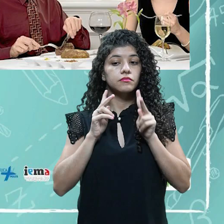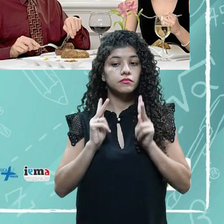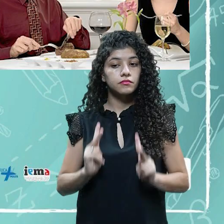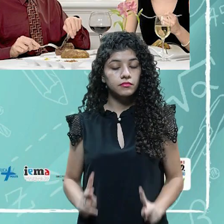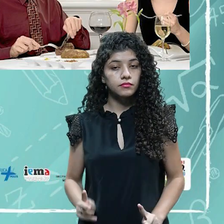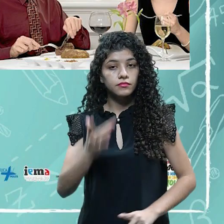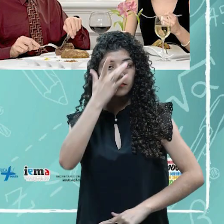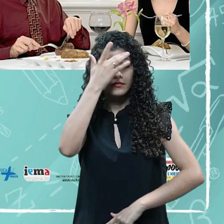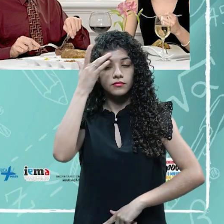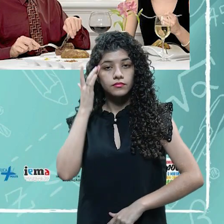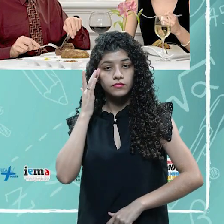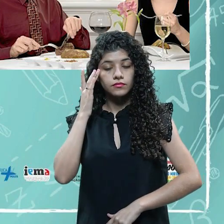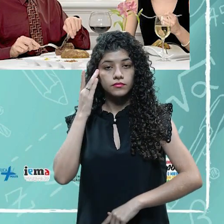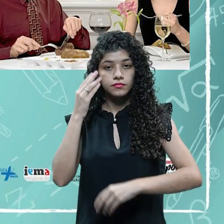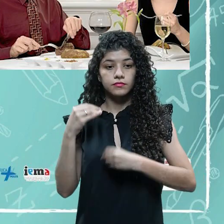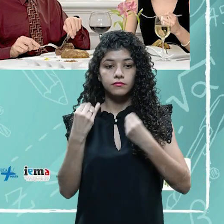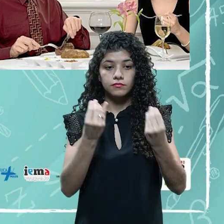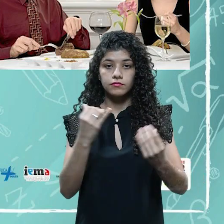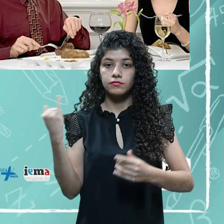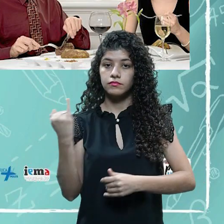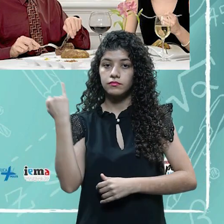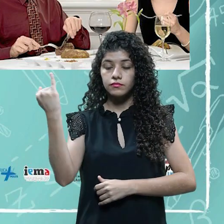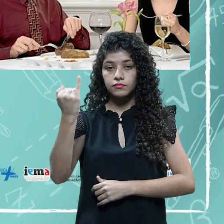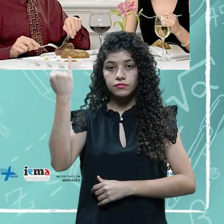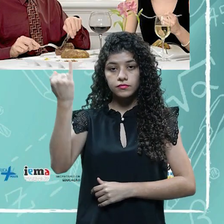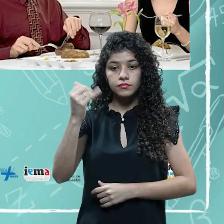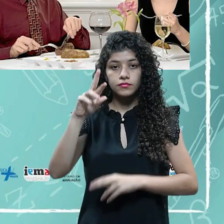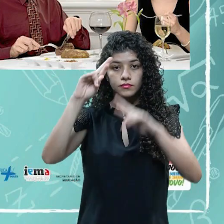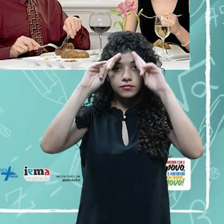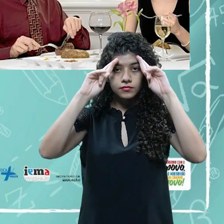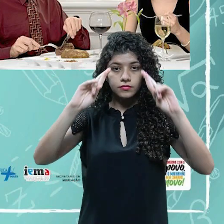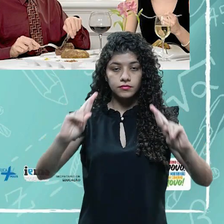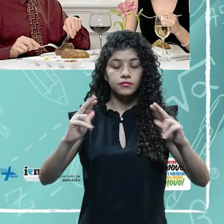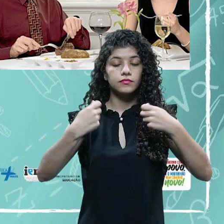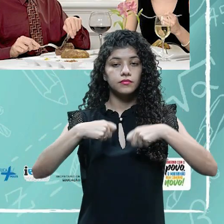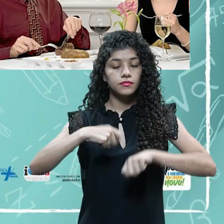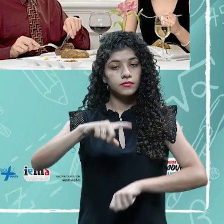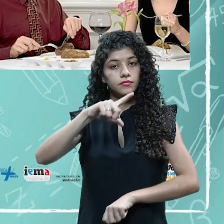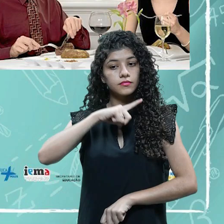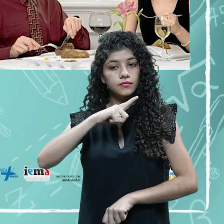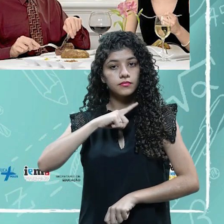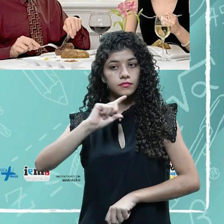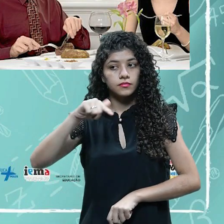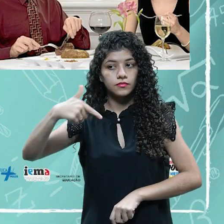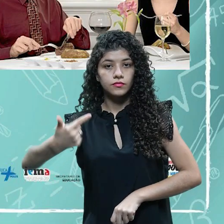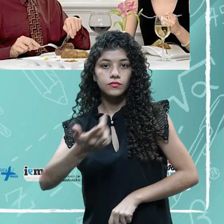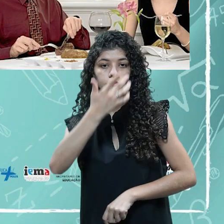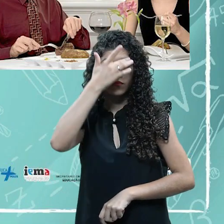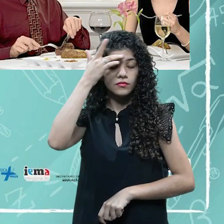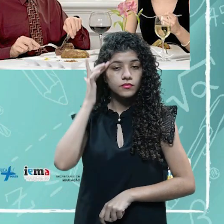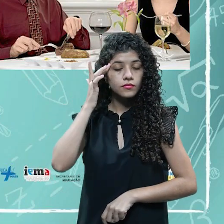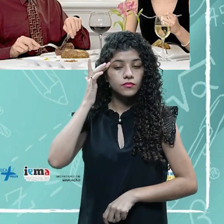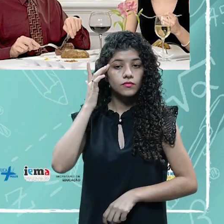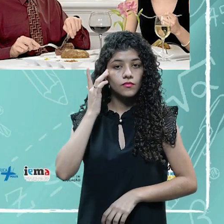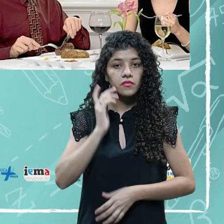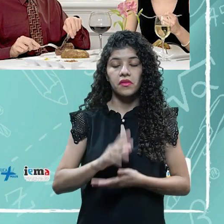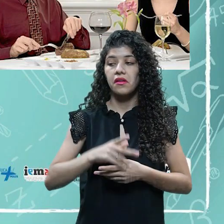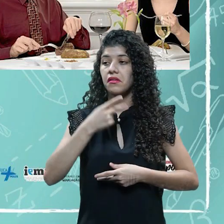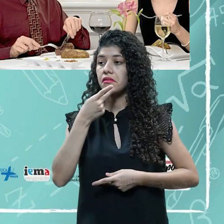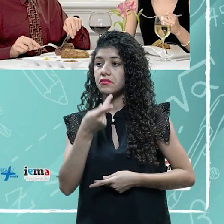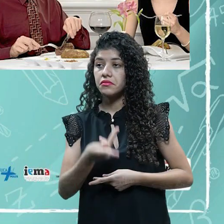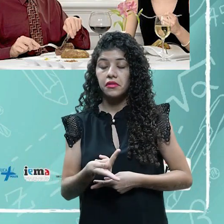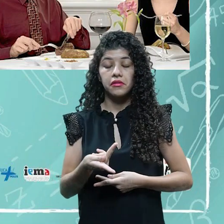relevantes cargos, o respeito que devem ter para um outro, no ato, nas falas, nos